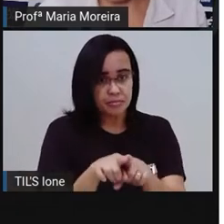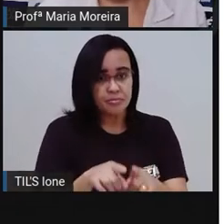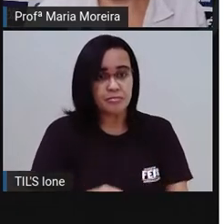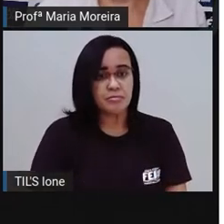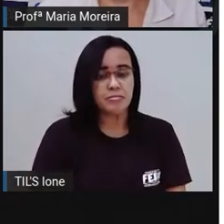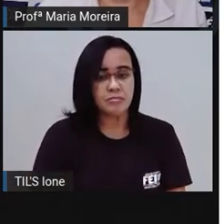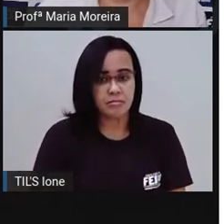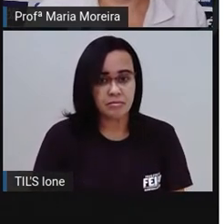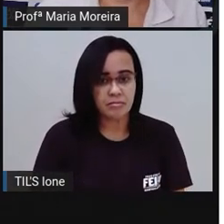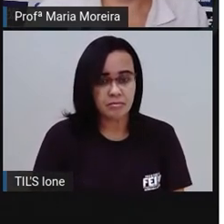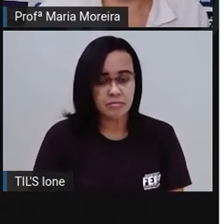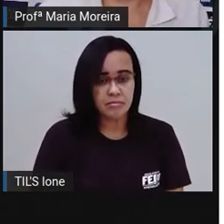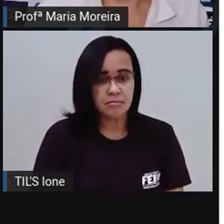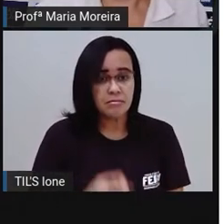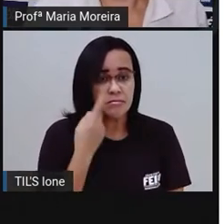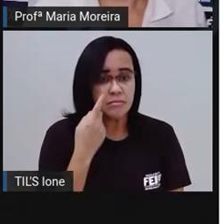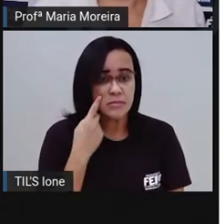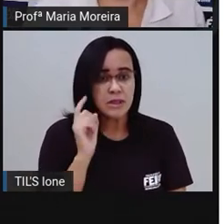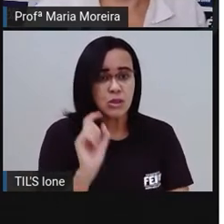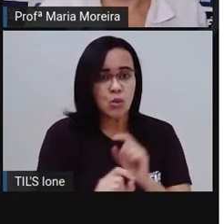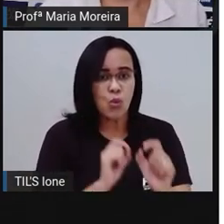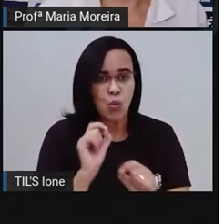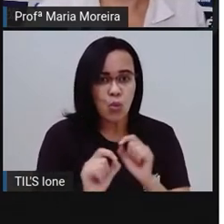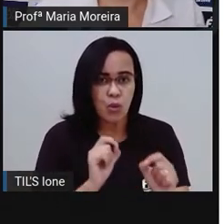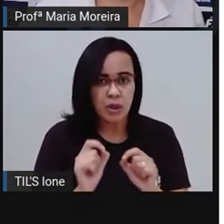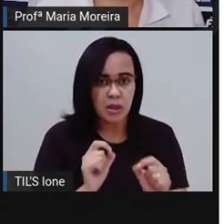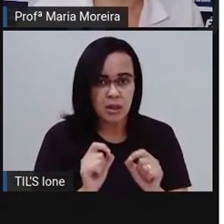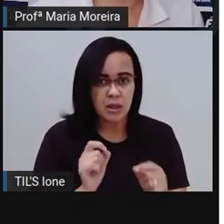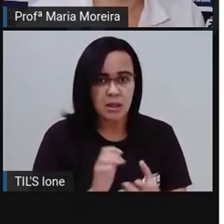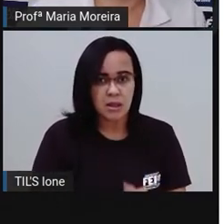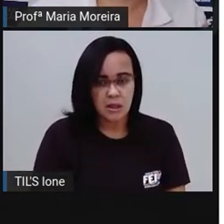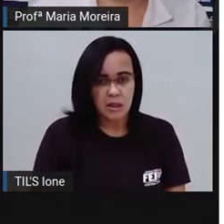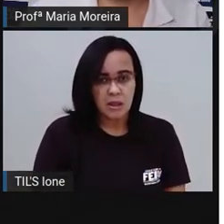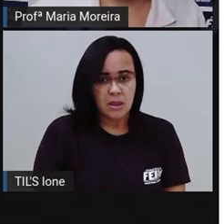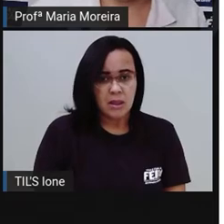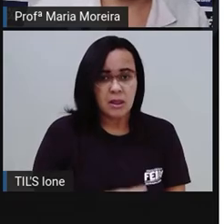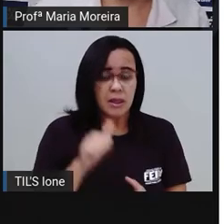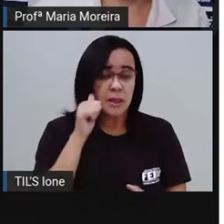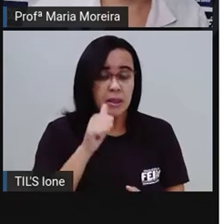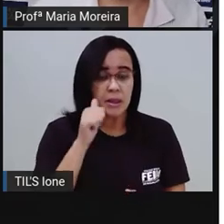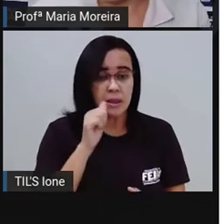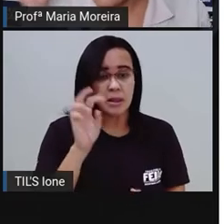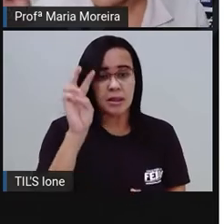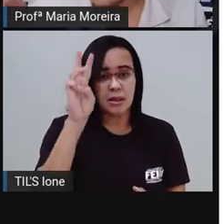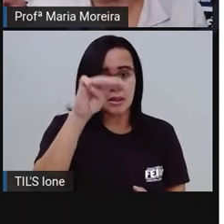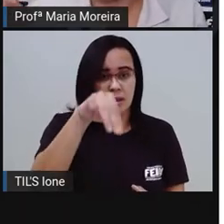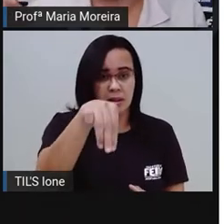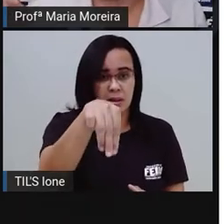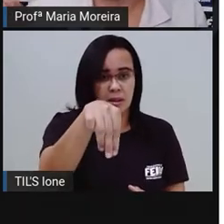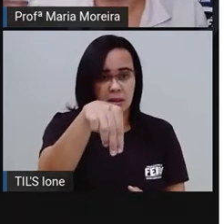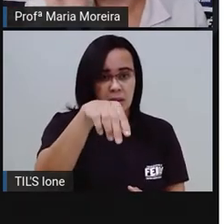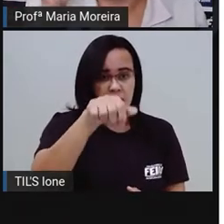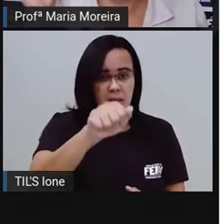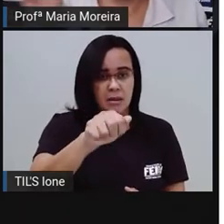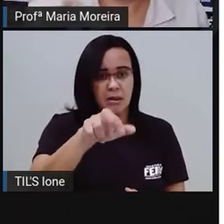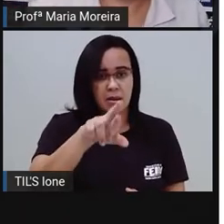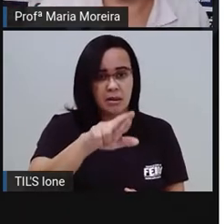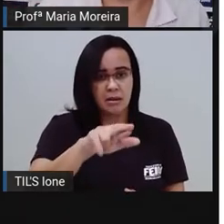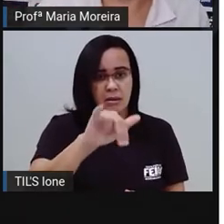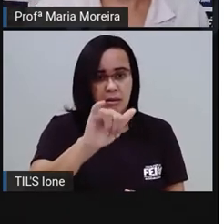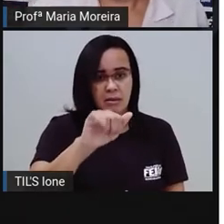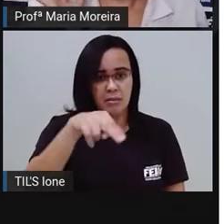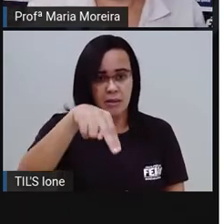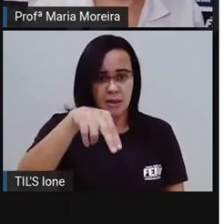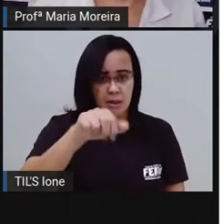temos aqui, vamos ver, vamos ver, vamos ver. Marina, né? Vamos exercitar. Pra quando a chegar lá, na hora de jogar, todo mundo é